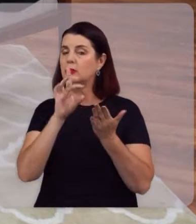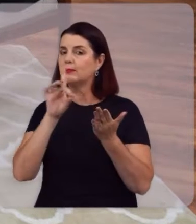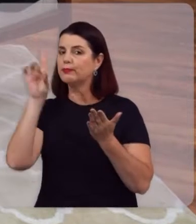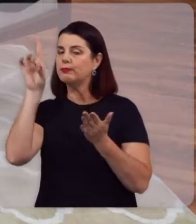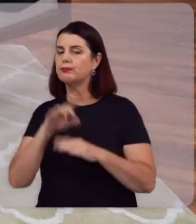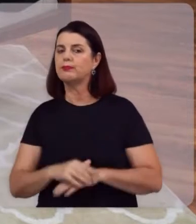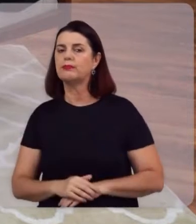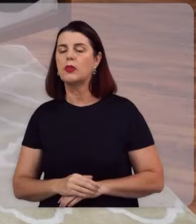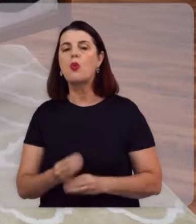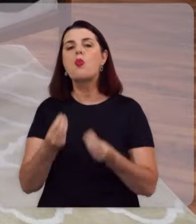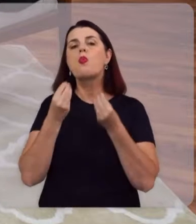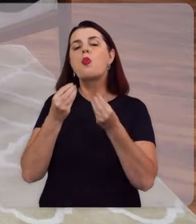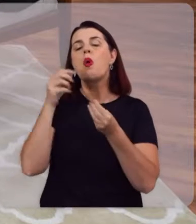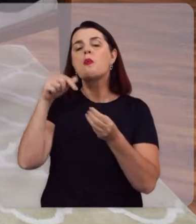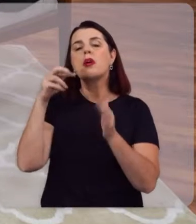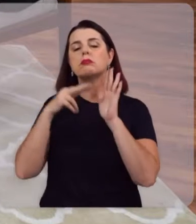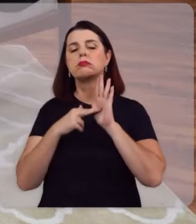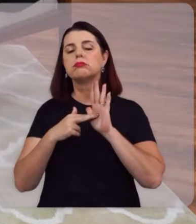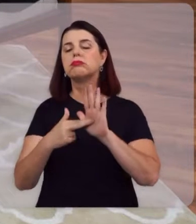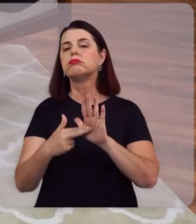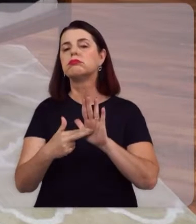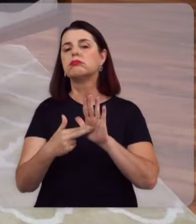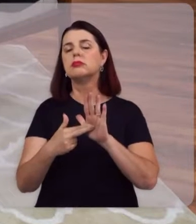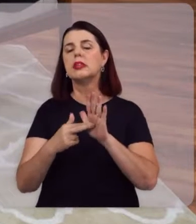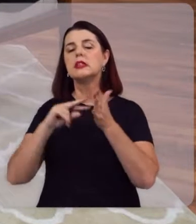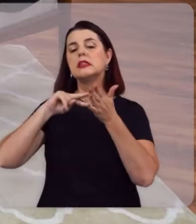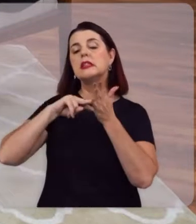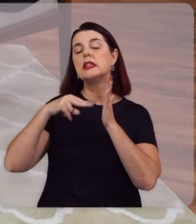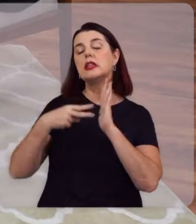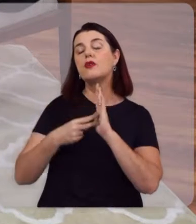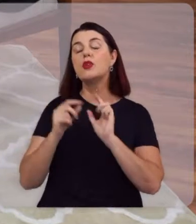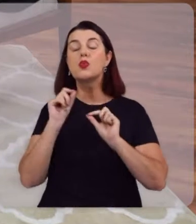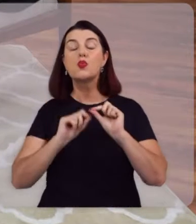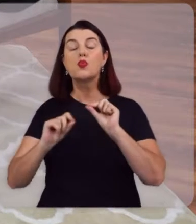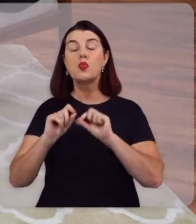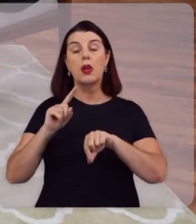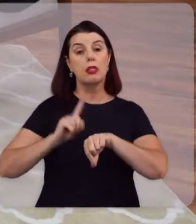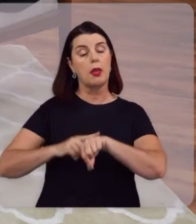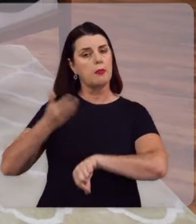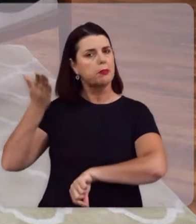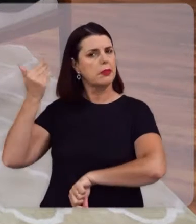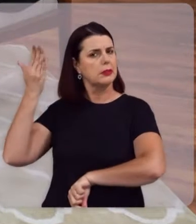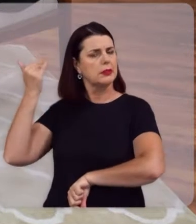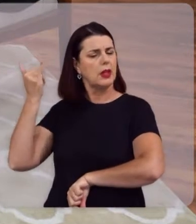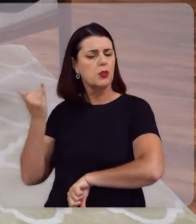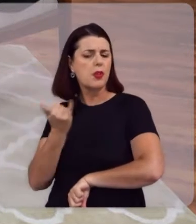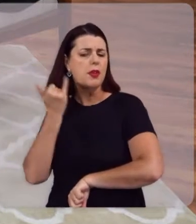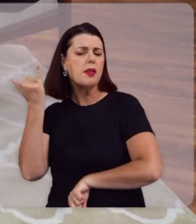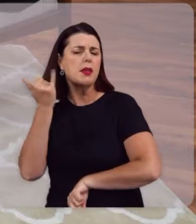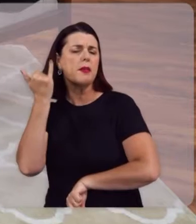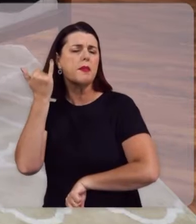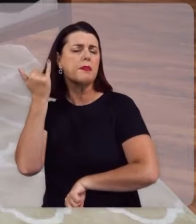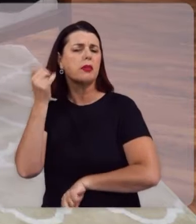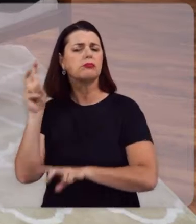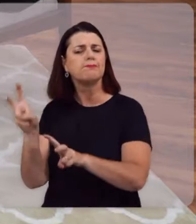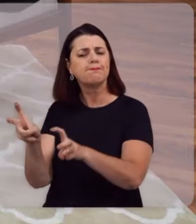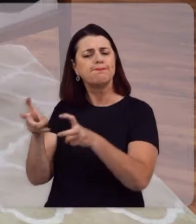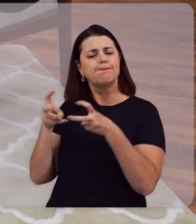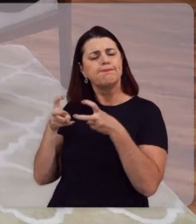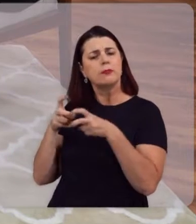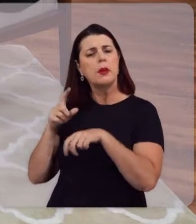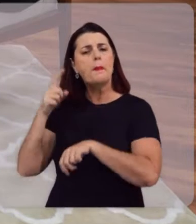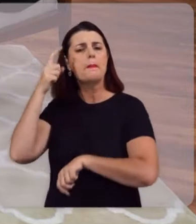como essa revelação. que isso significava naqueles tempos? Por que era tão importante resgatar